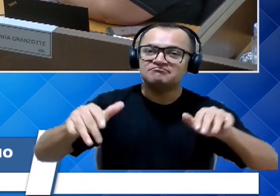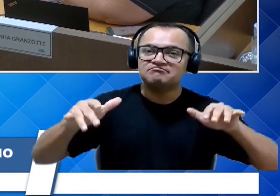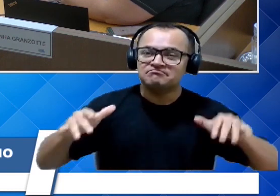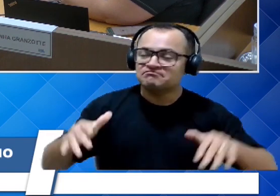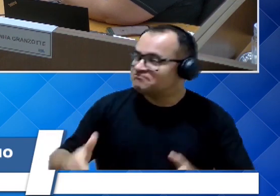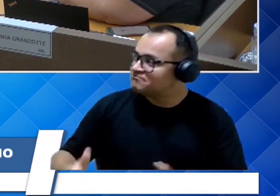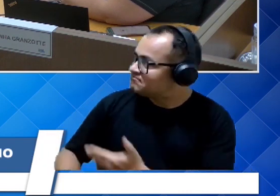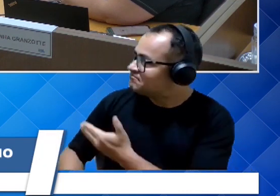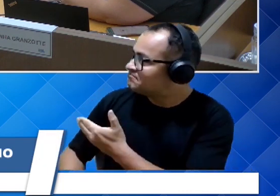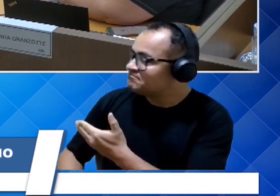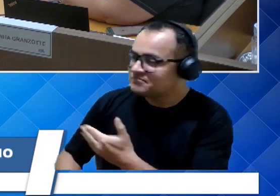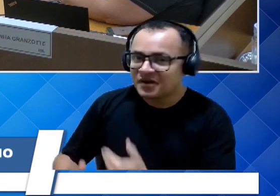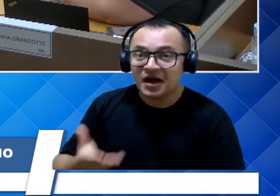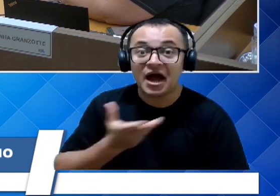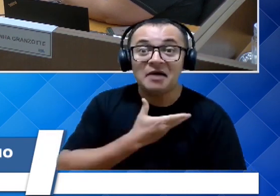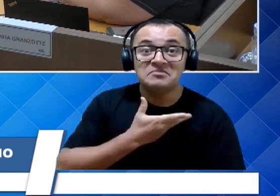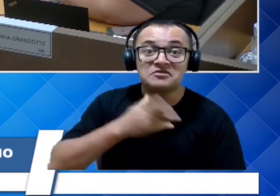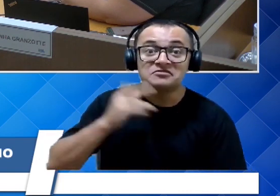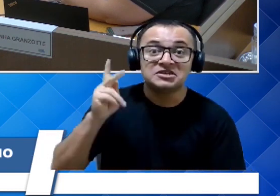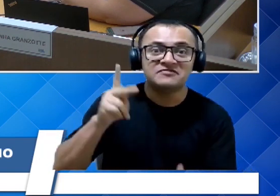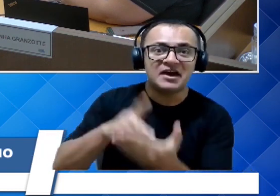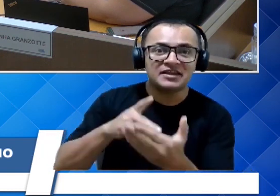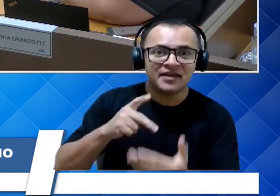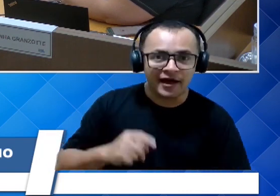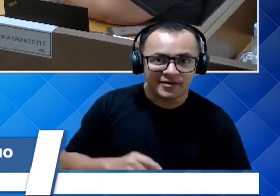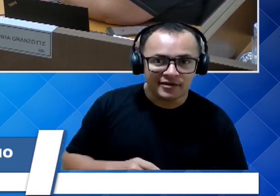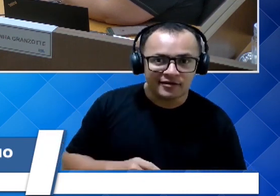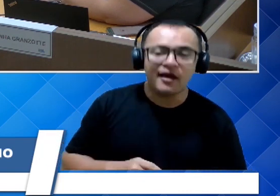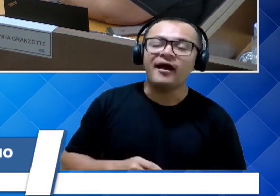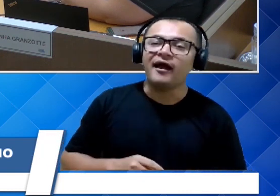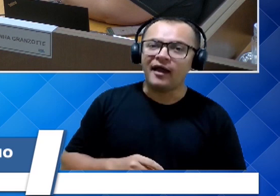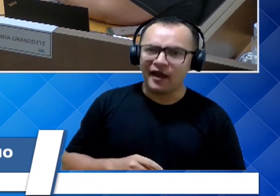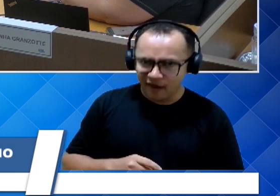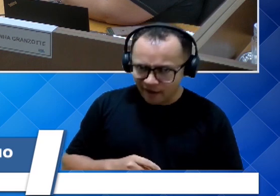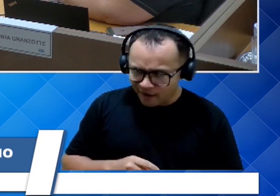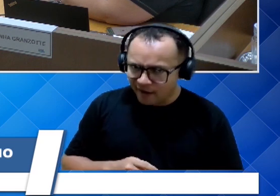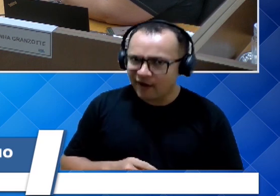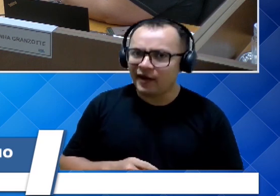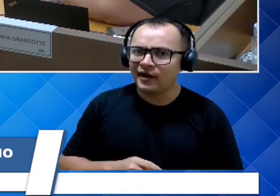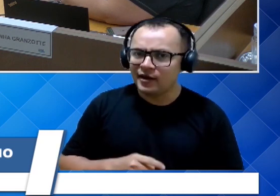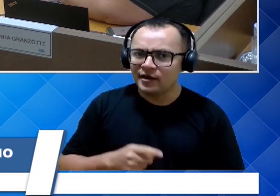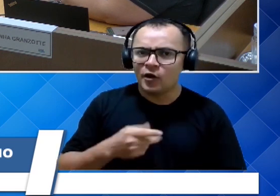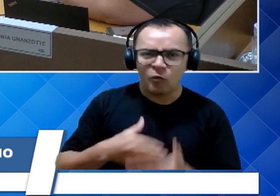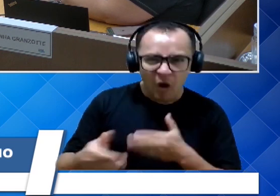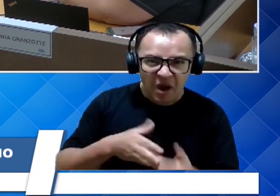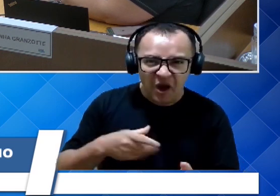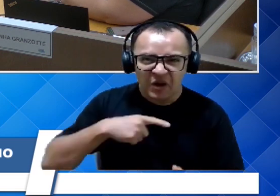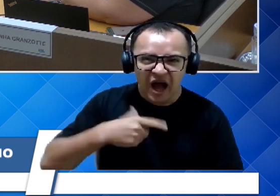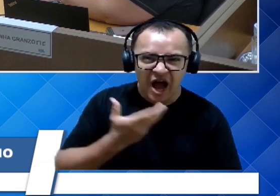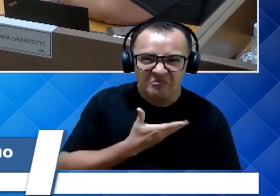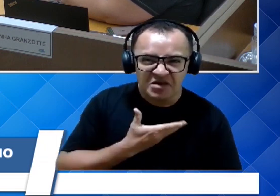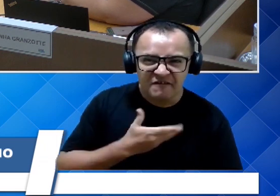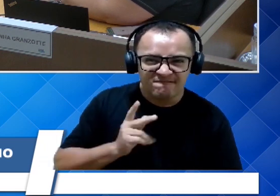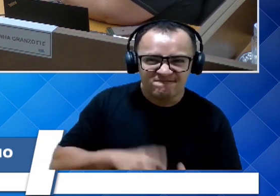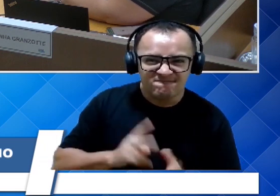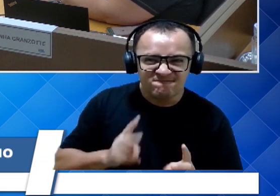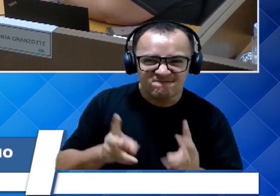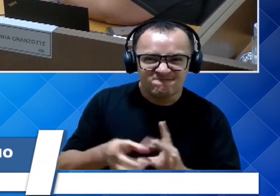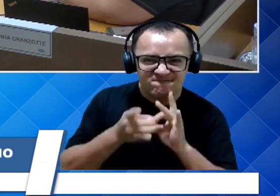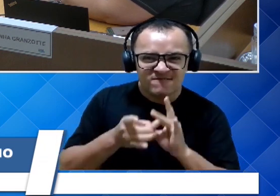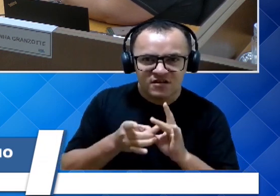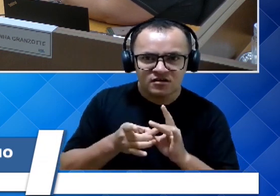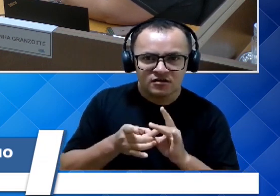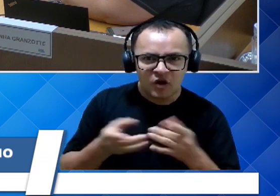Porque não é qualquer um que tem amigos que estariam aqui hoje, numa terça